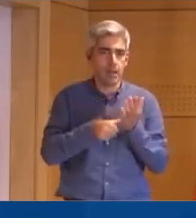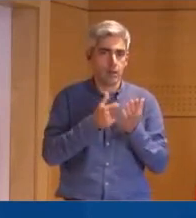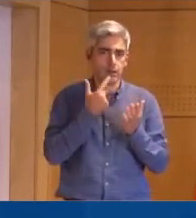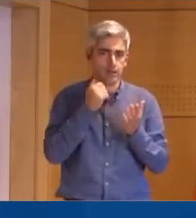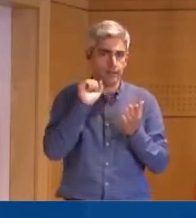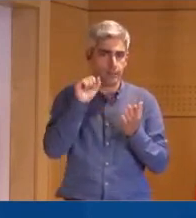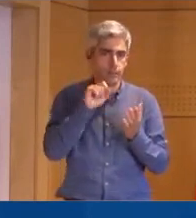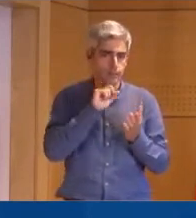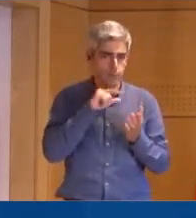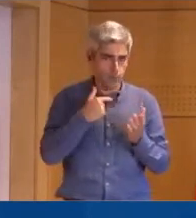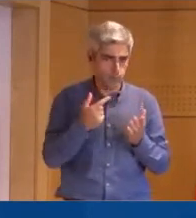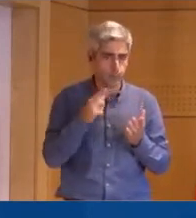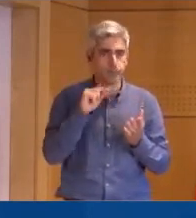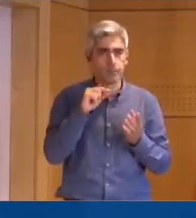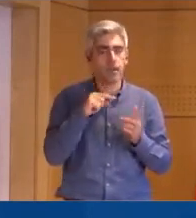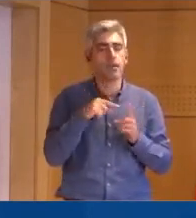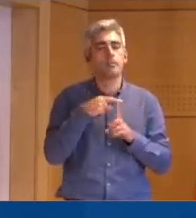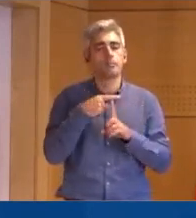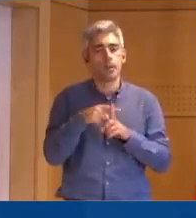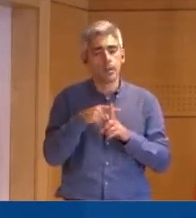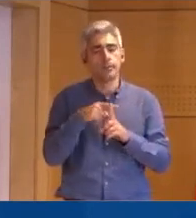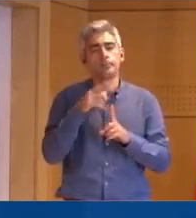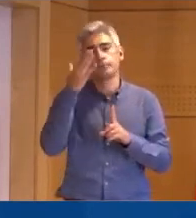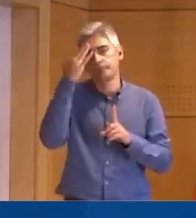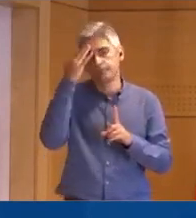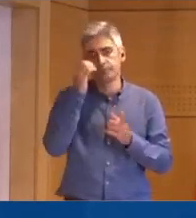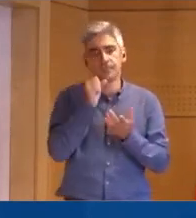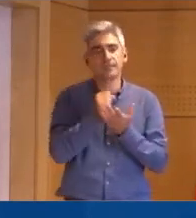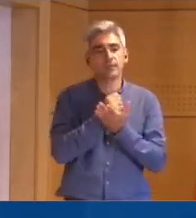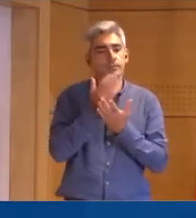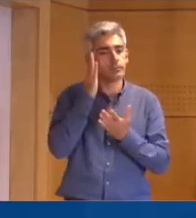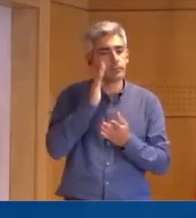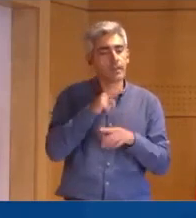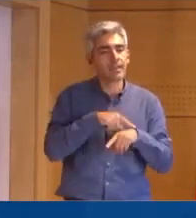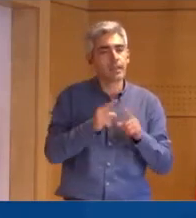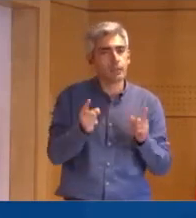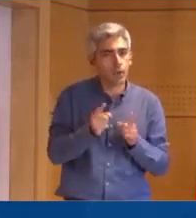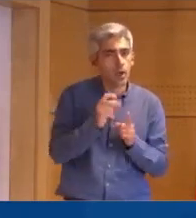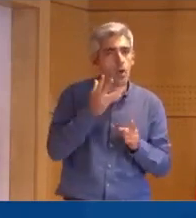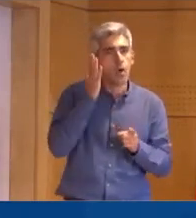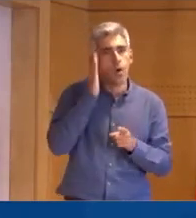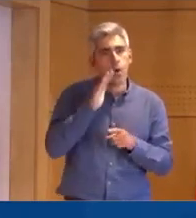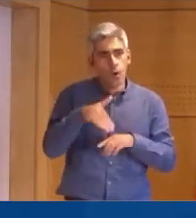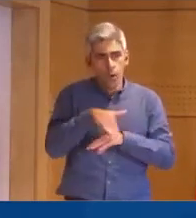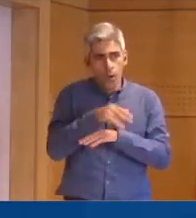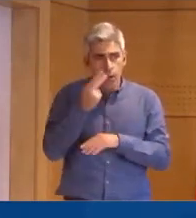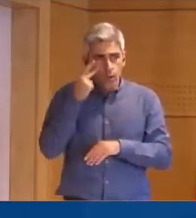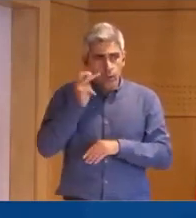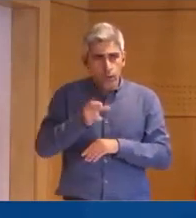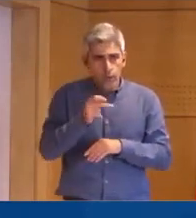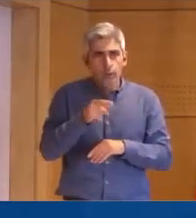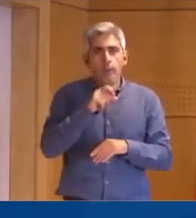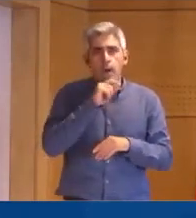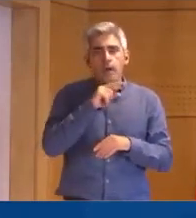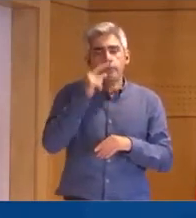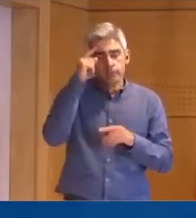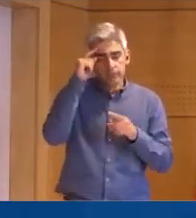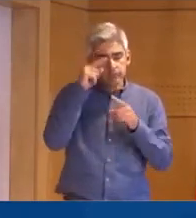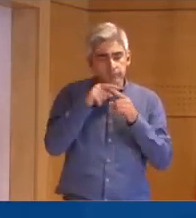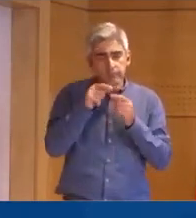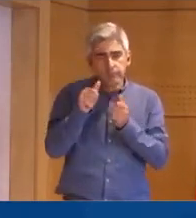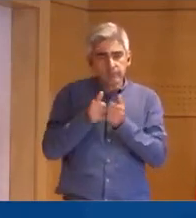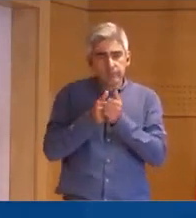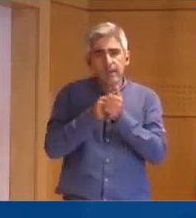britânico. E passa ainda a prever-se a possibilidade dos vistos de estada temporária ou de residência terem como finalidade o